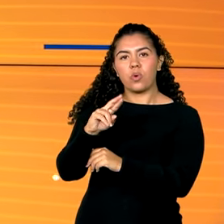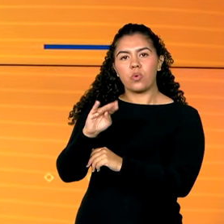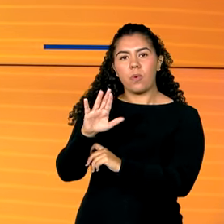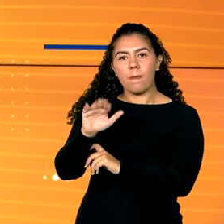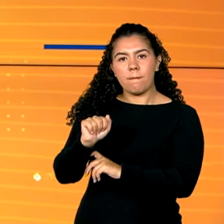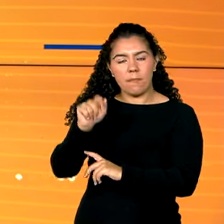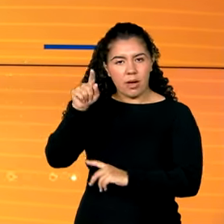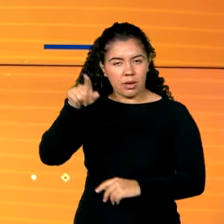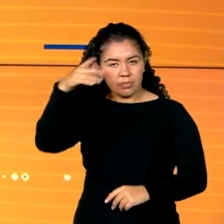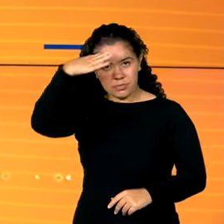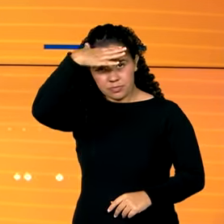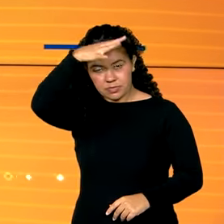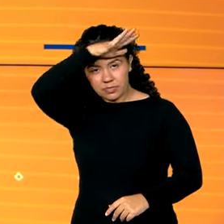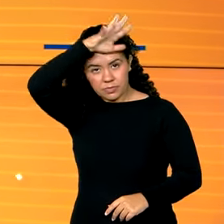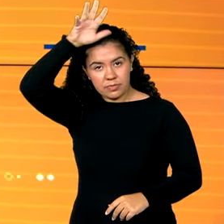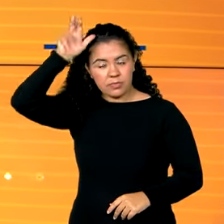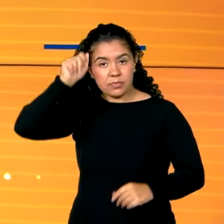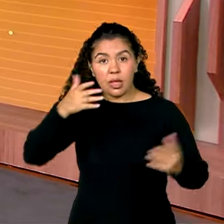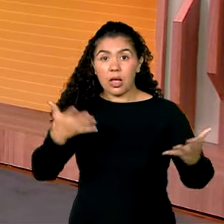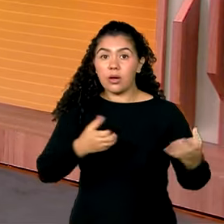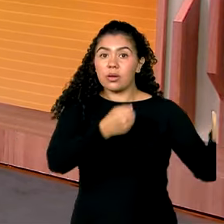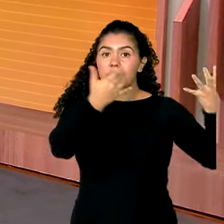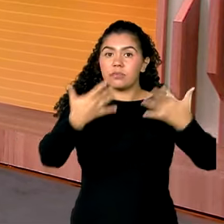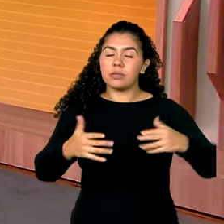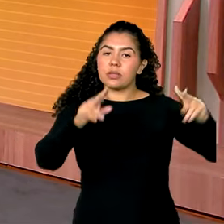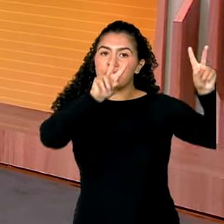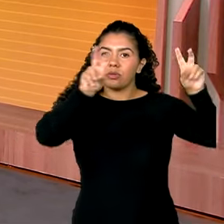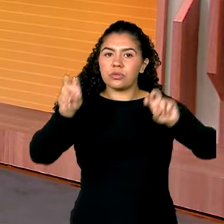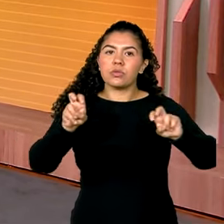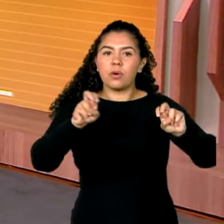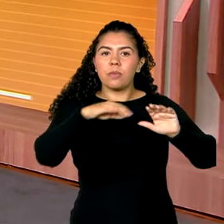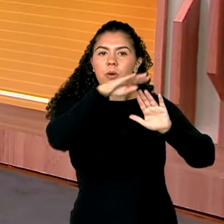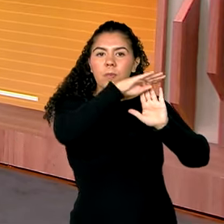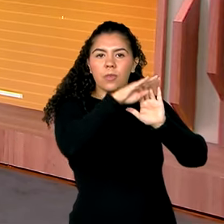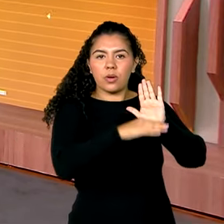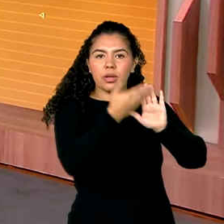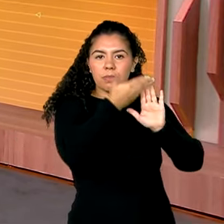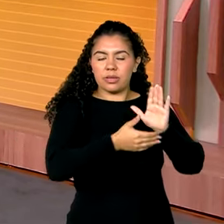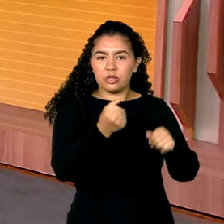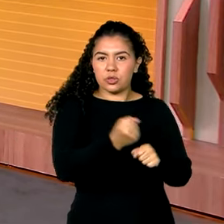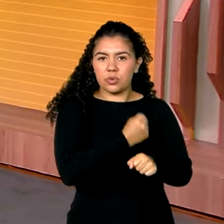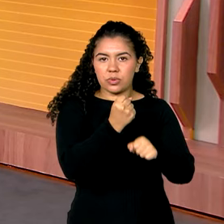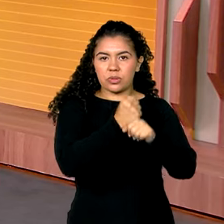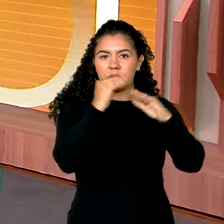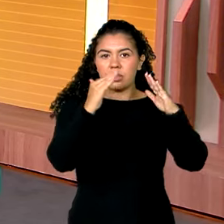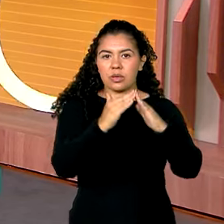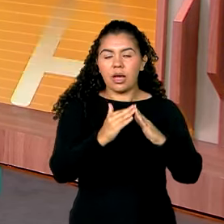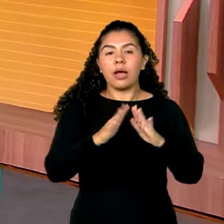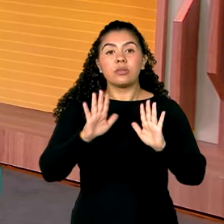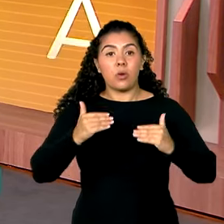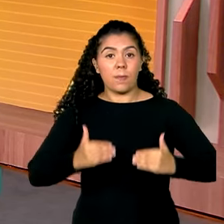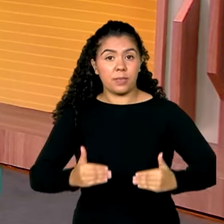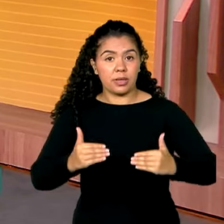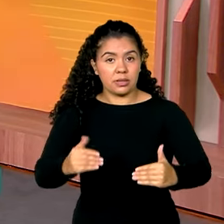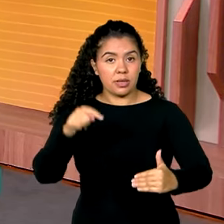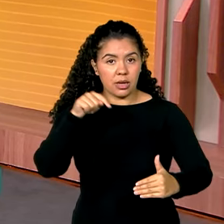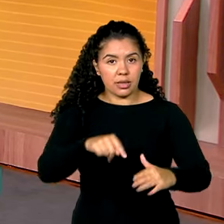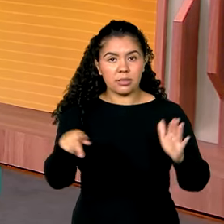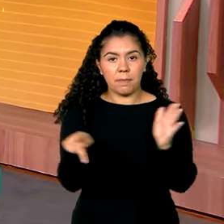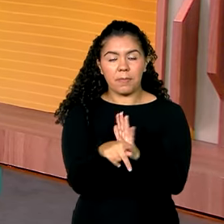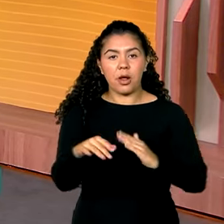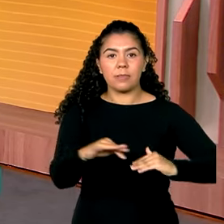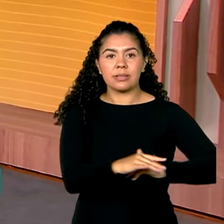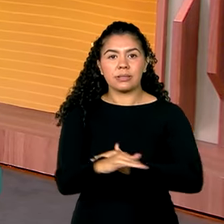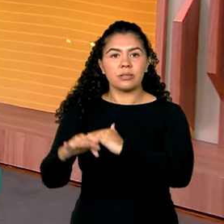E vamos falar agora do Minha Casa Minha Vida? O Ministério das Cidades autorizou a contratação de mais de 7 mil